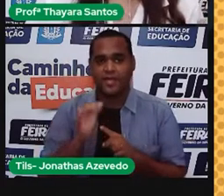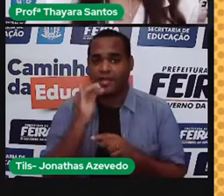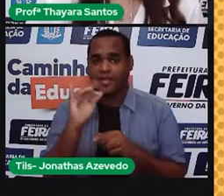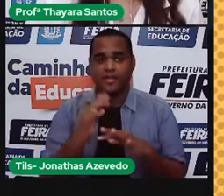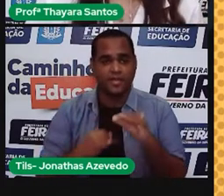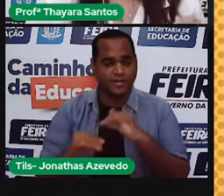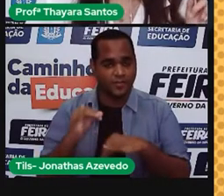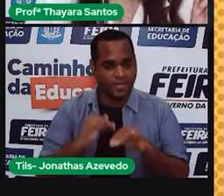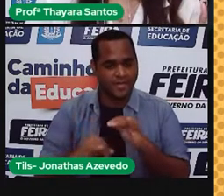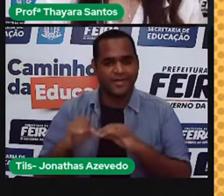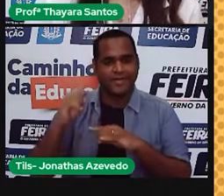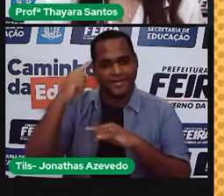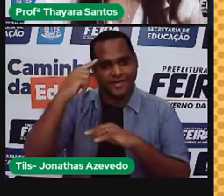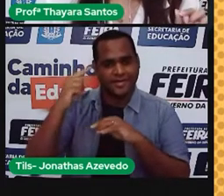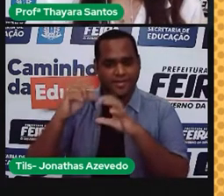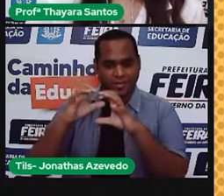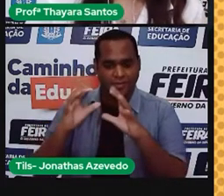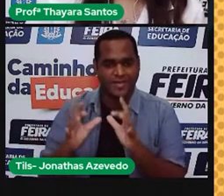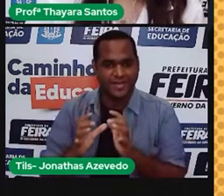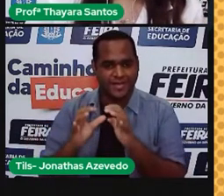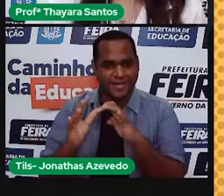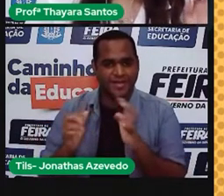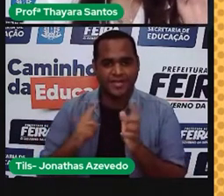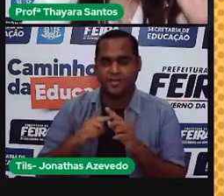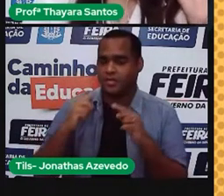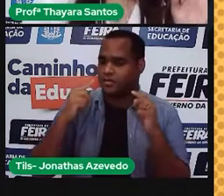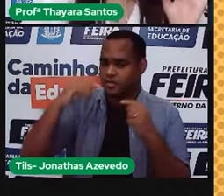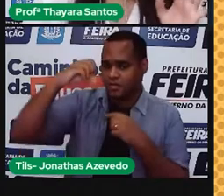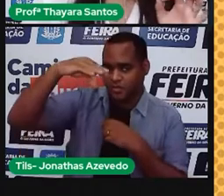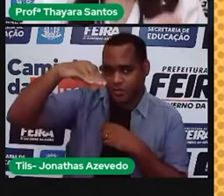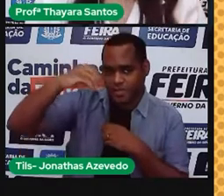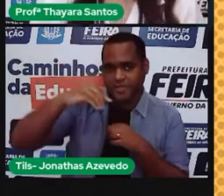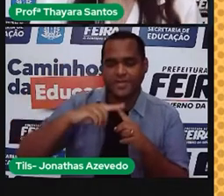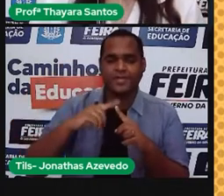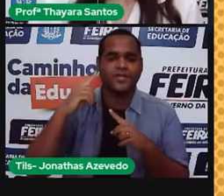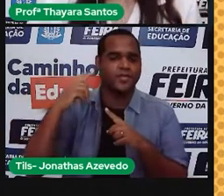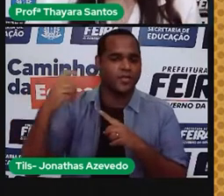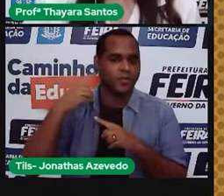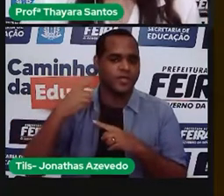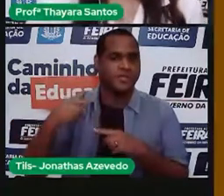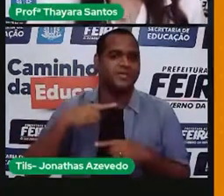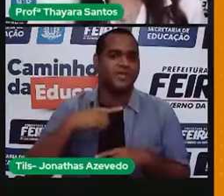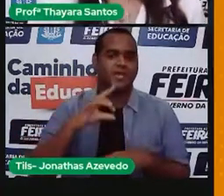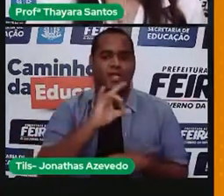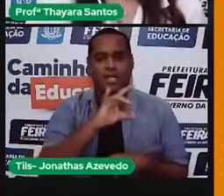química, a nuclear, a luminosa e a sonora, a gente viu um pouquinho sobre cada uma.